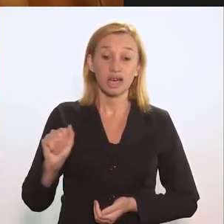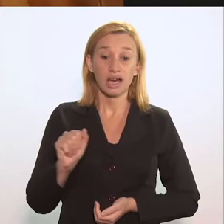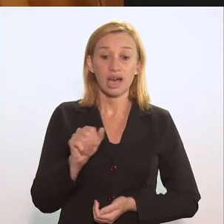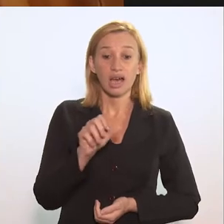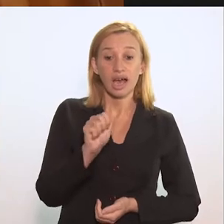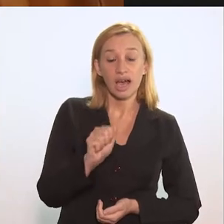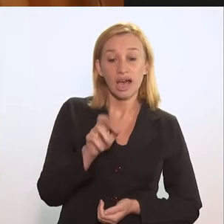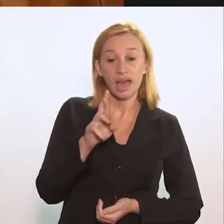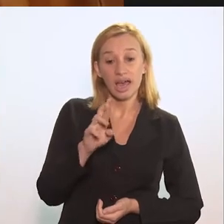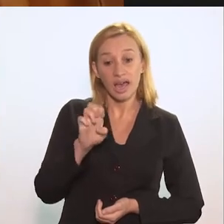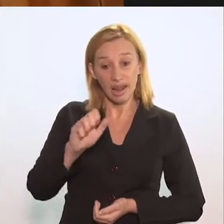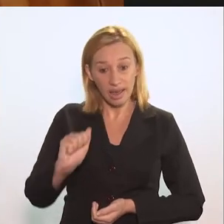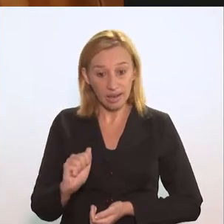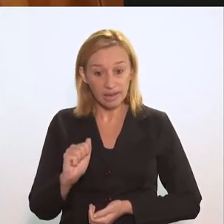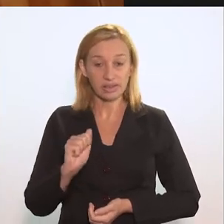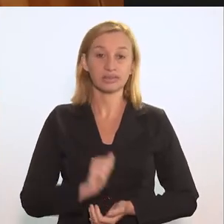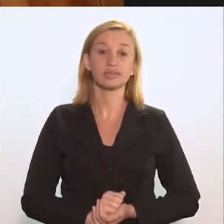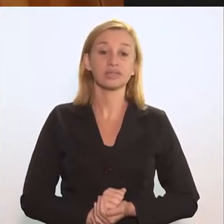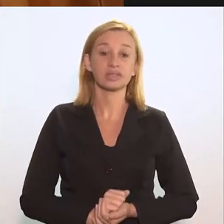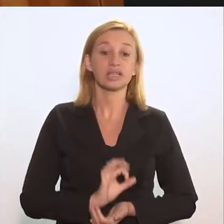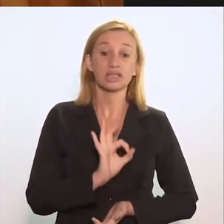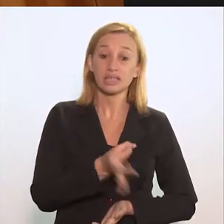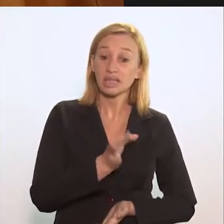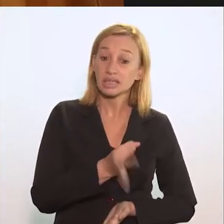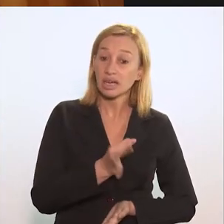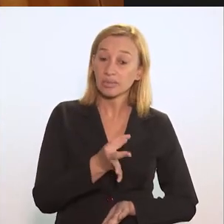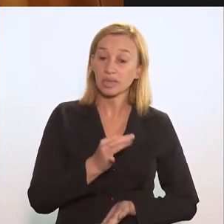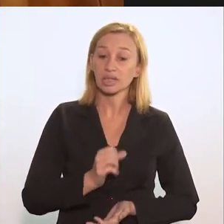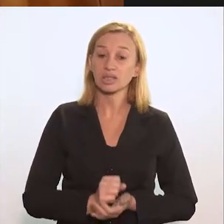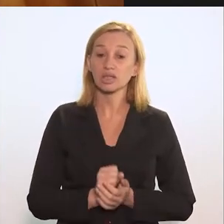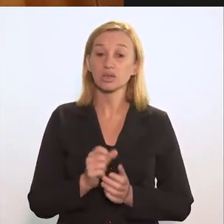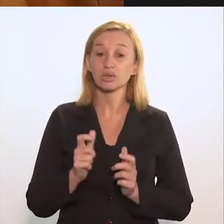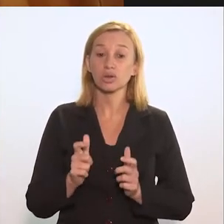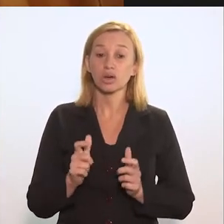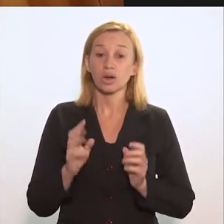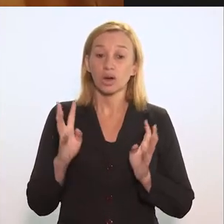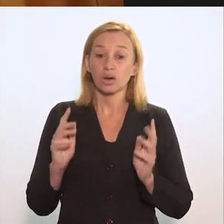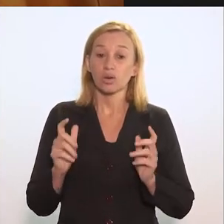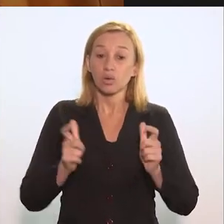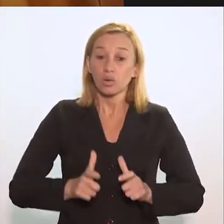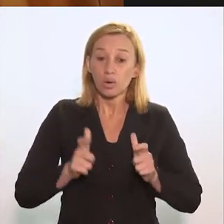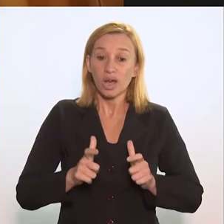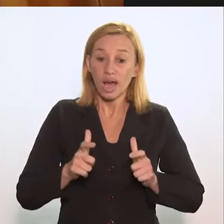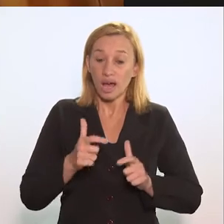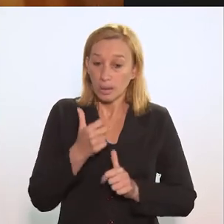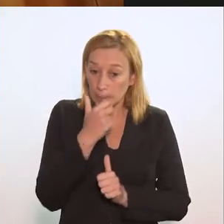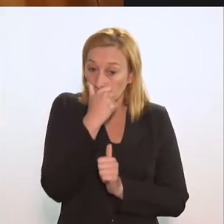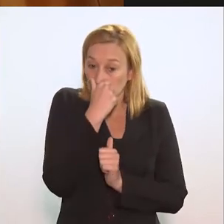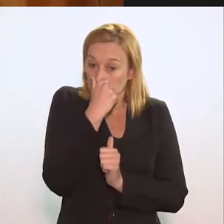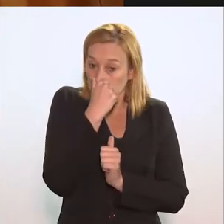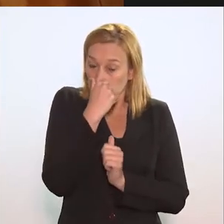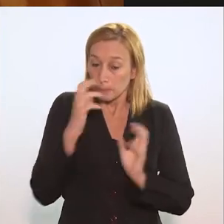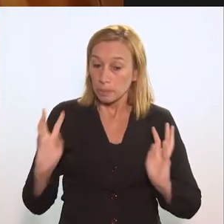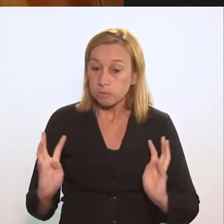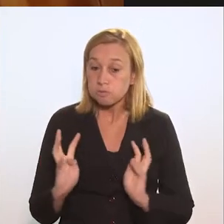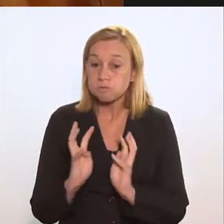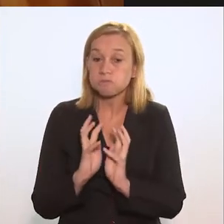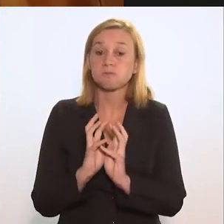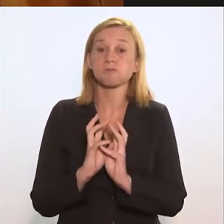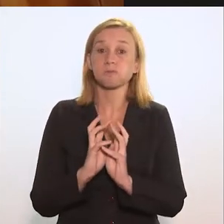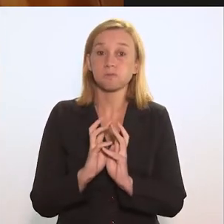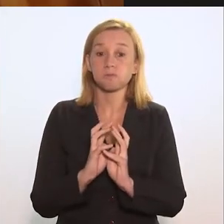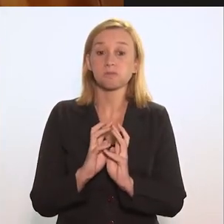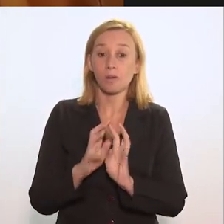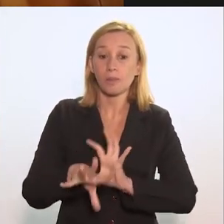por via aérea, uma doença infecciosa, e que ela se prevalece justamente das situações de aglomeração humana. Hoje a gente está